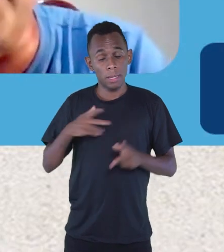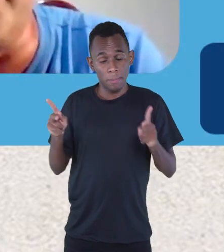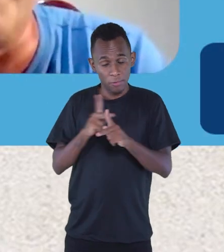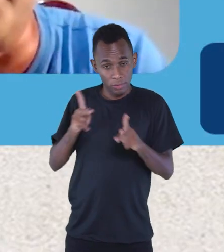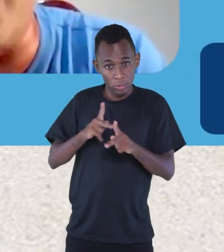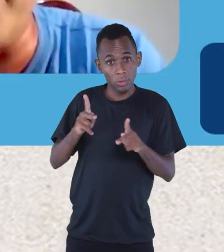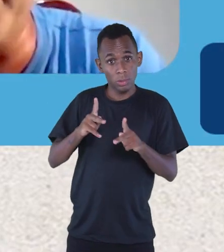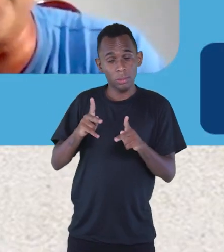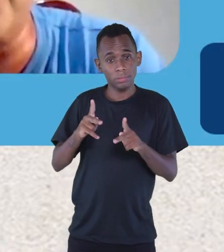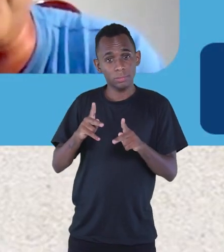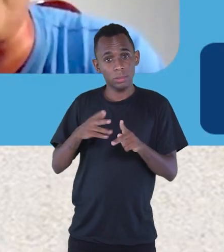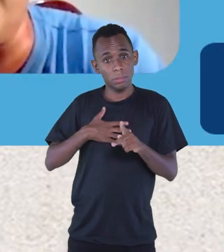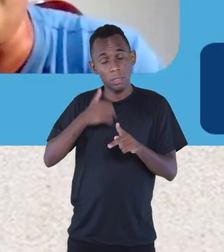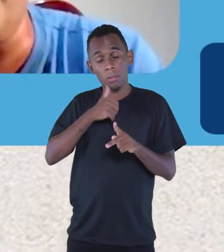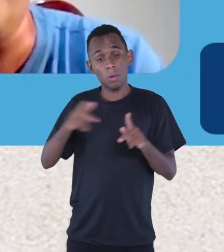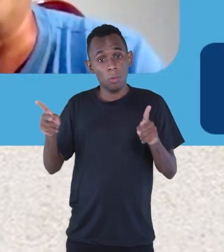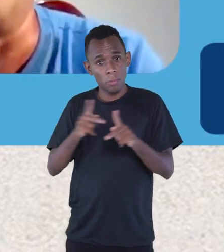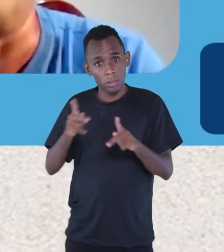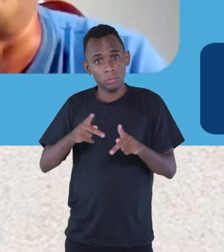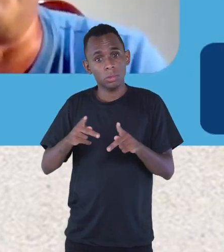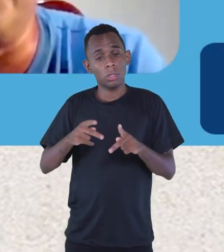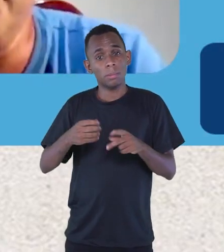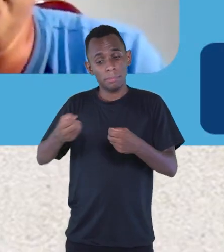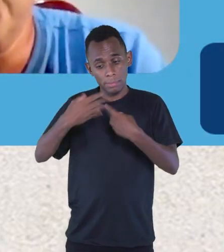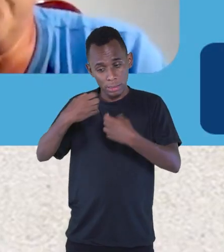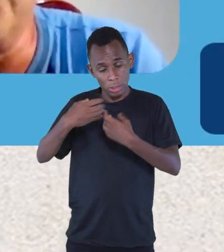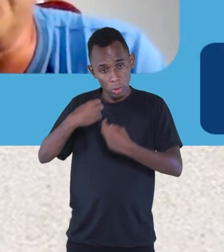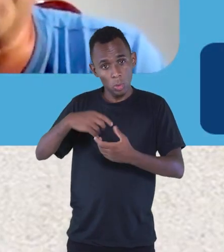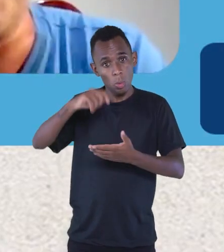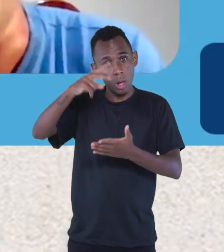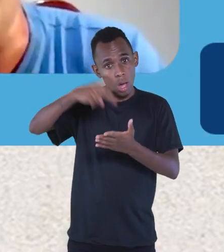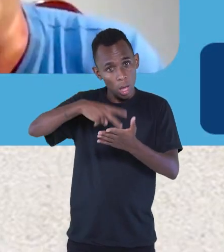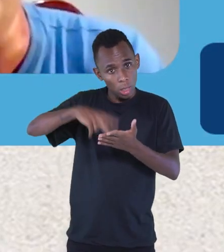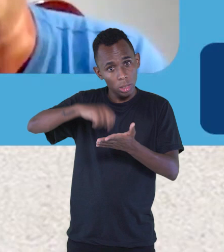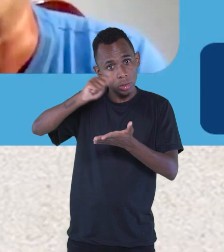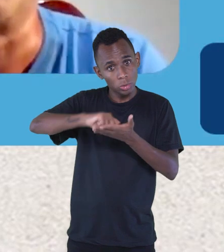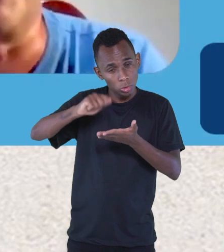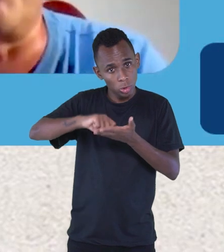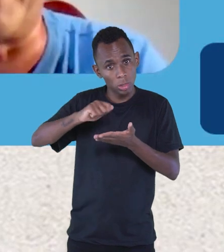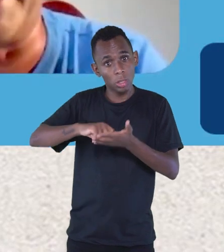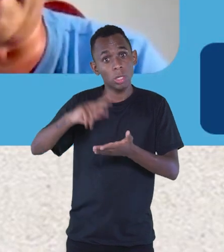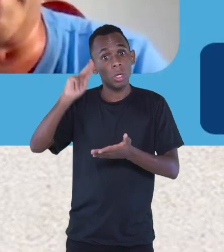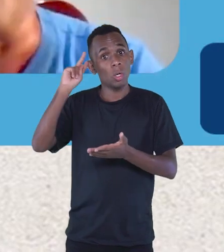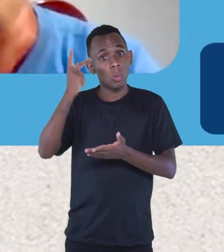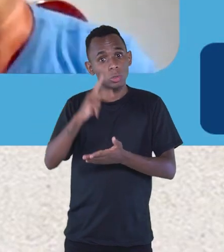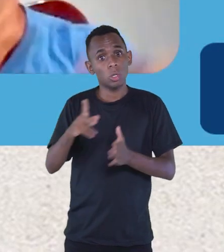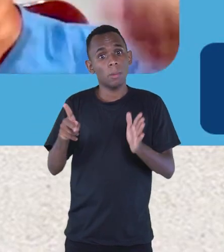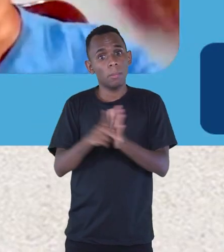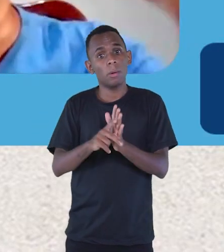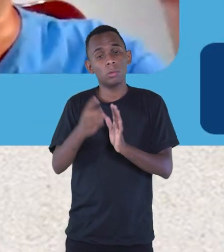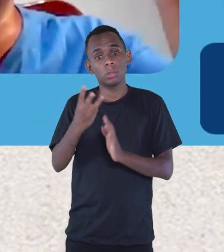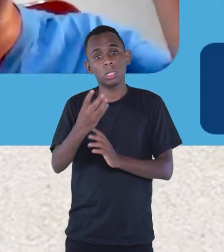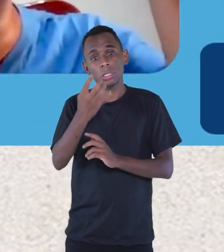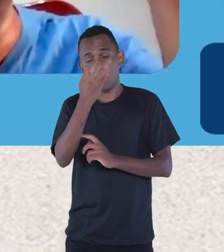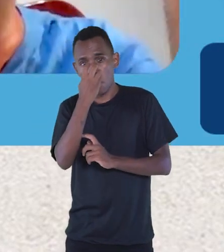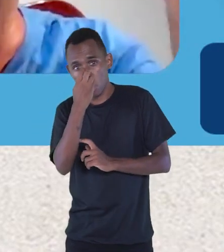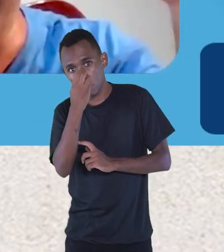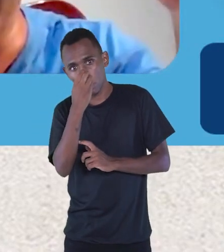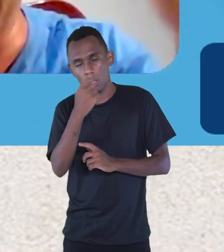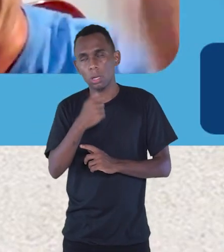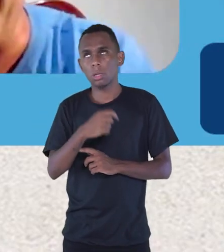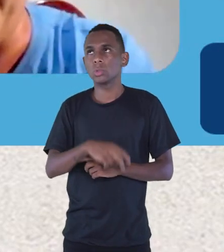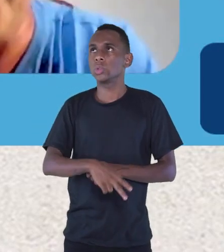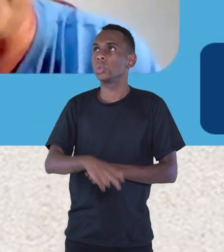Esmeralda, que me alfabetizou com os Três Porquinhos e o Circo do Carequinha, nunca